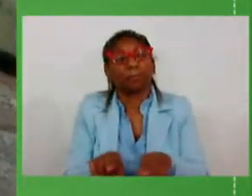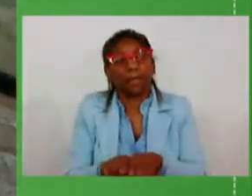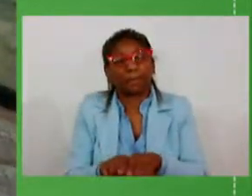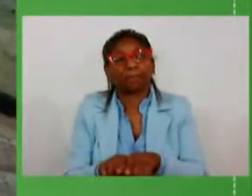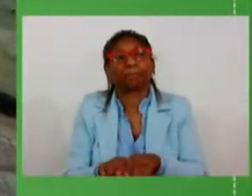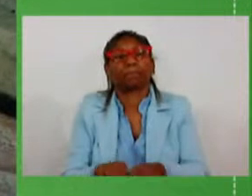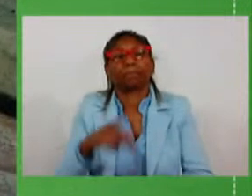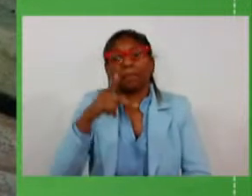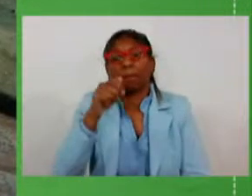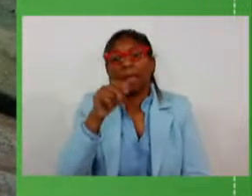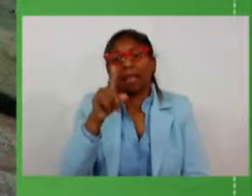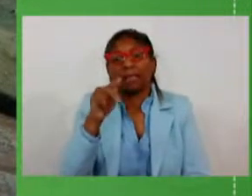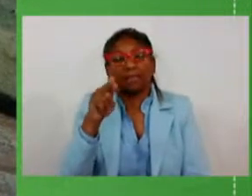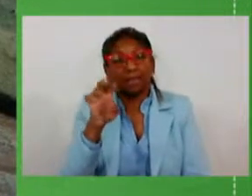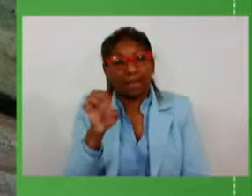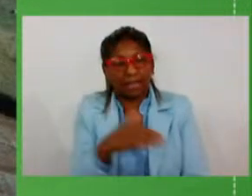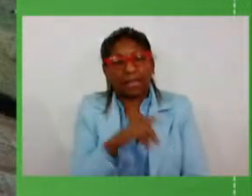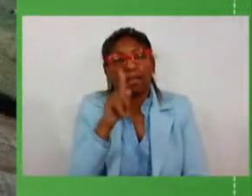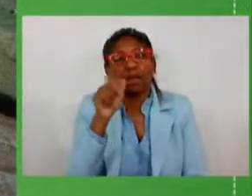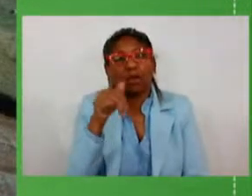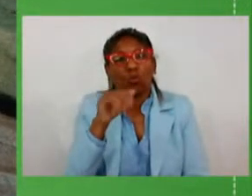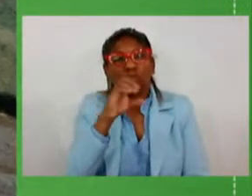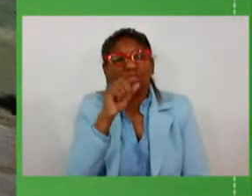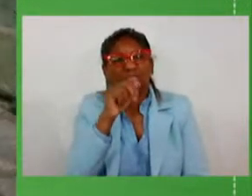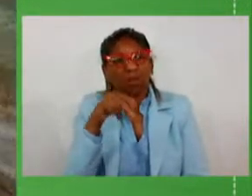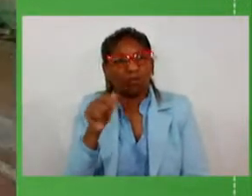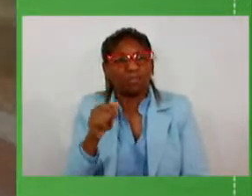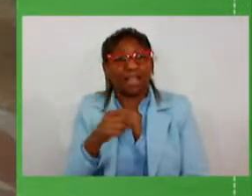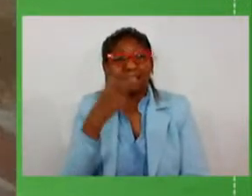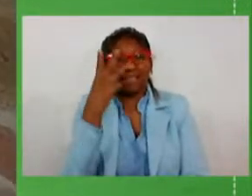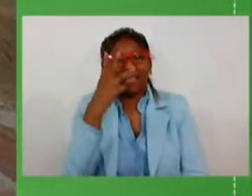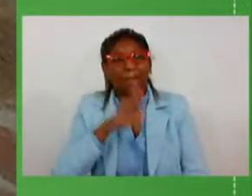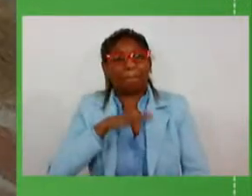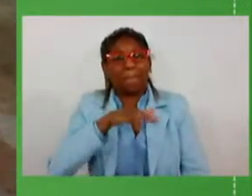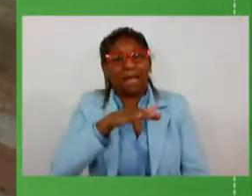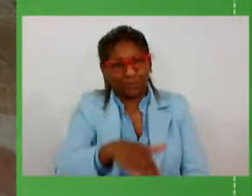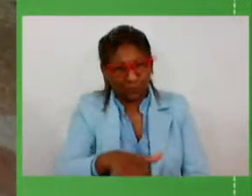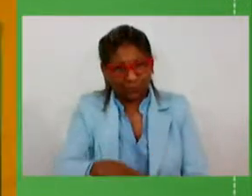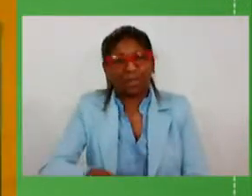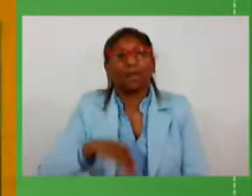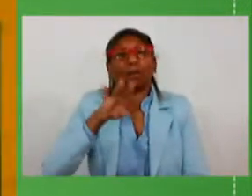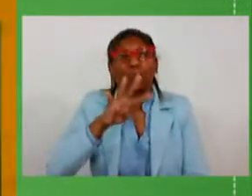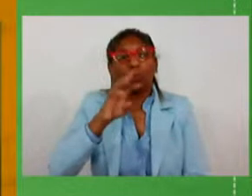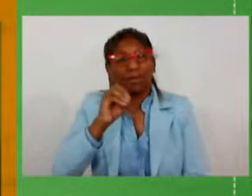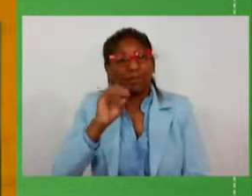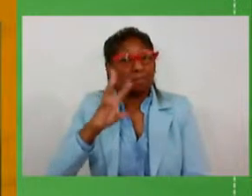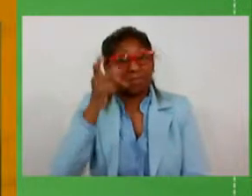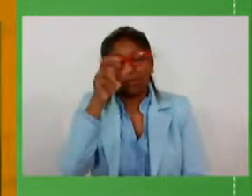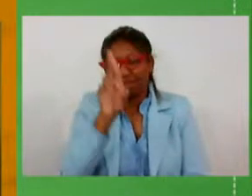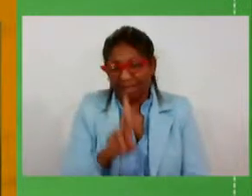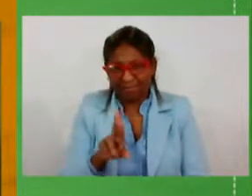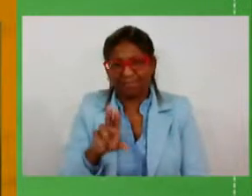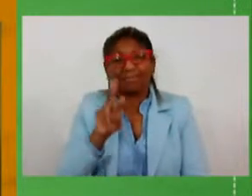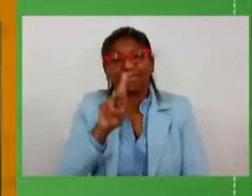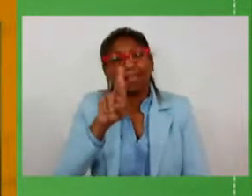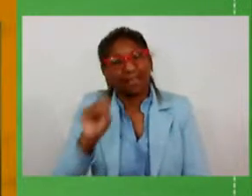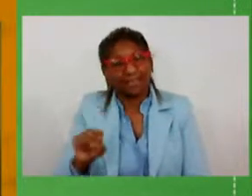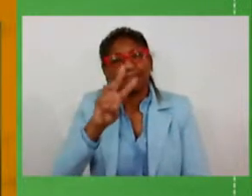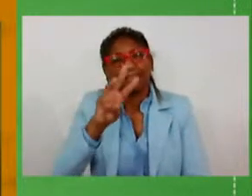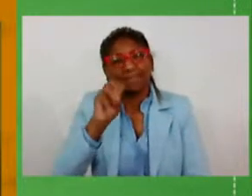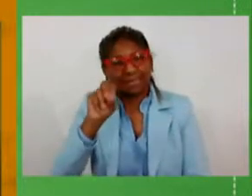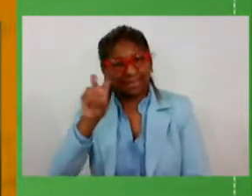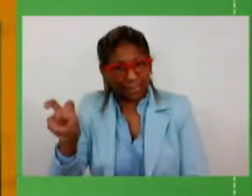Padre Gonzales três passos 48 milhões de reais previstos aí para RS 305